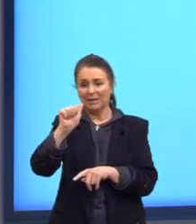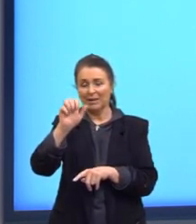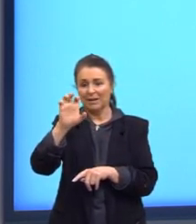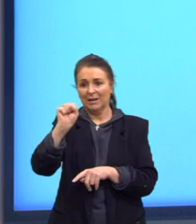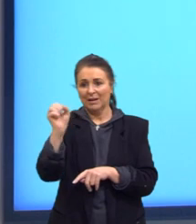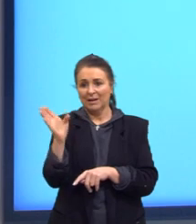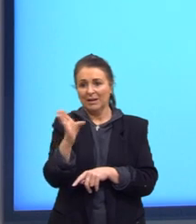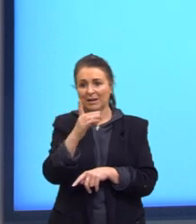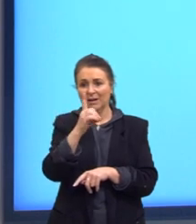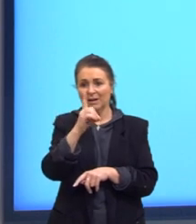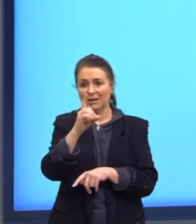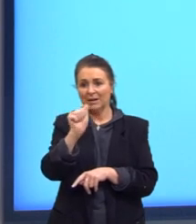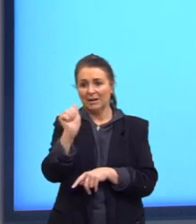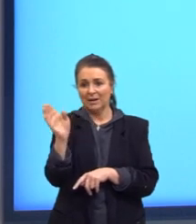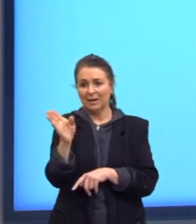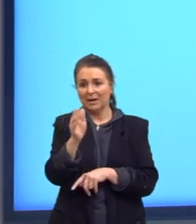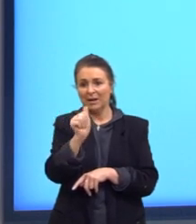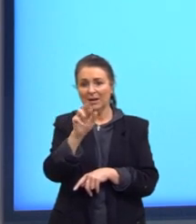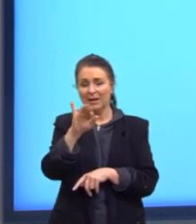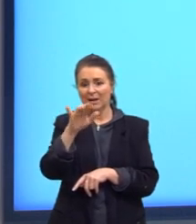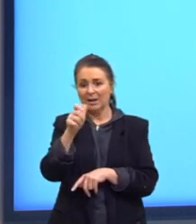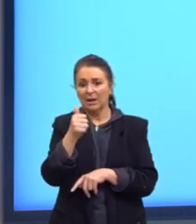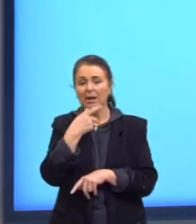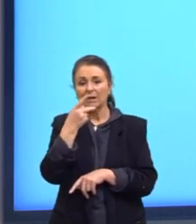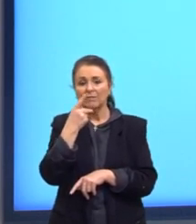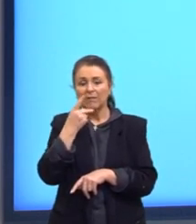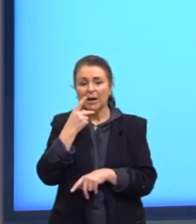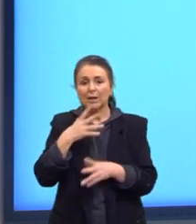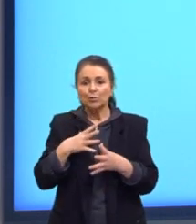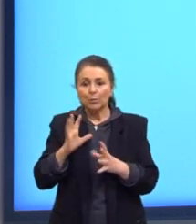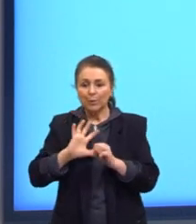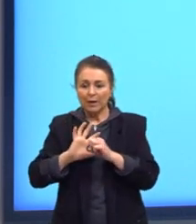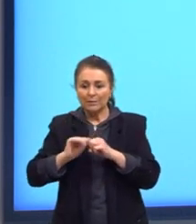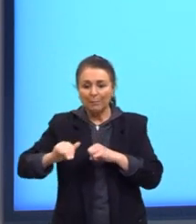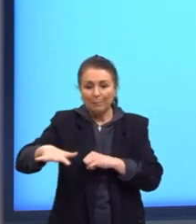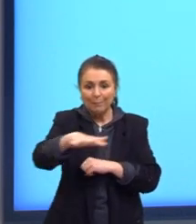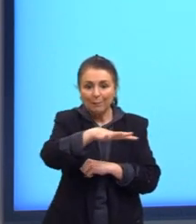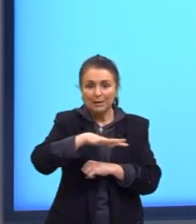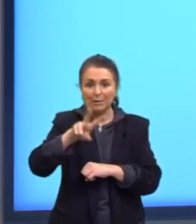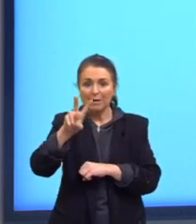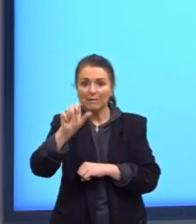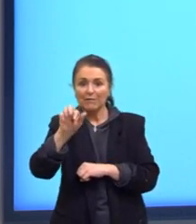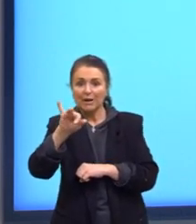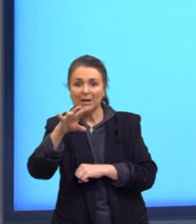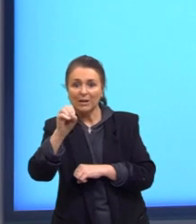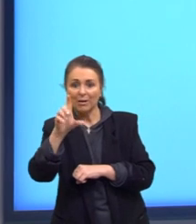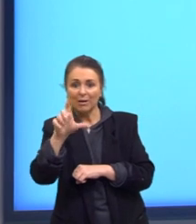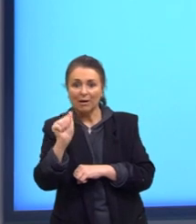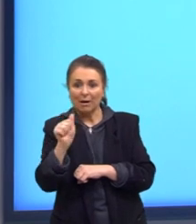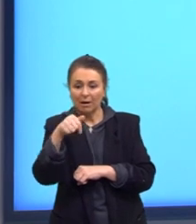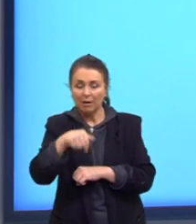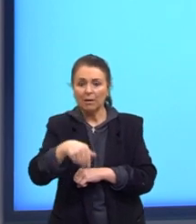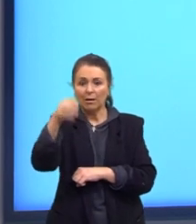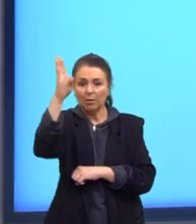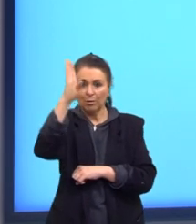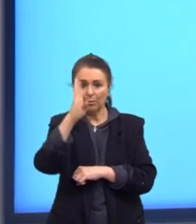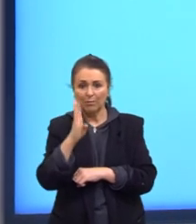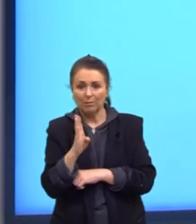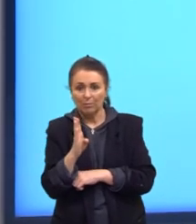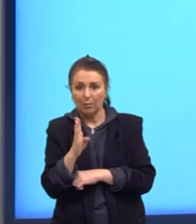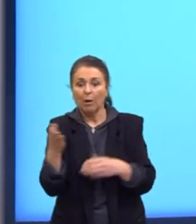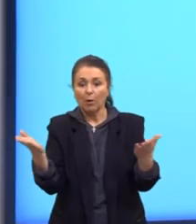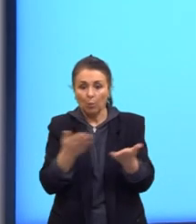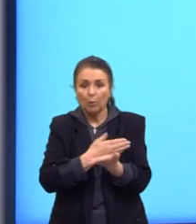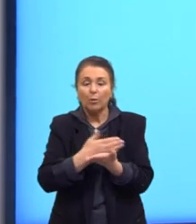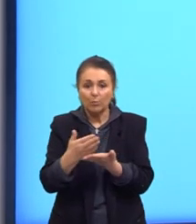onde a gente teve o surto de varíola no Brasil. E eu trouxe esse livro porque a gente está passando, neste momento, por um surto de varíola dos